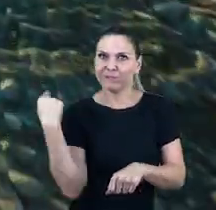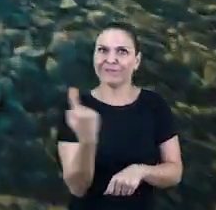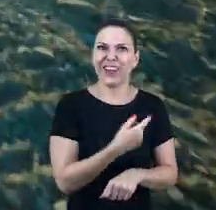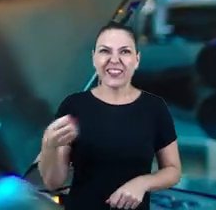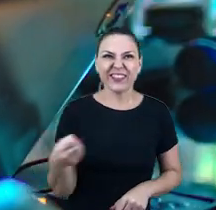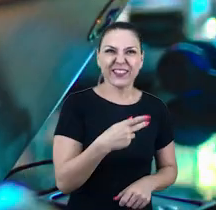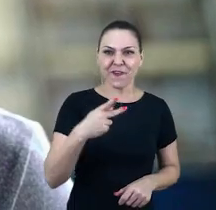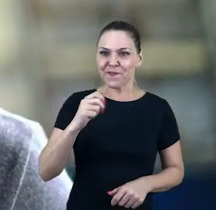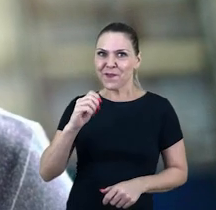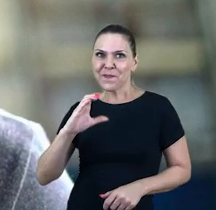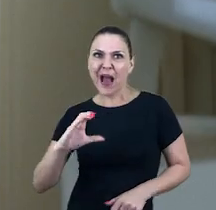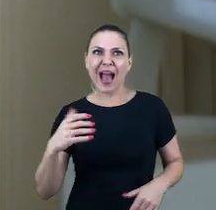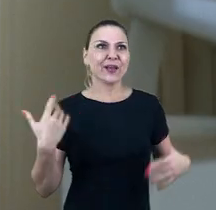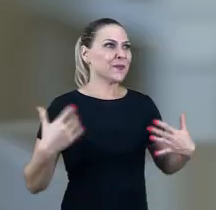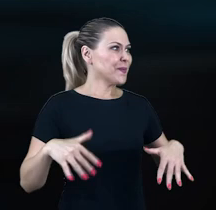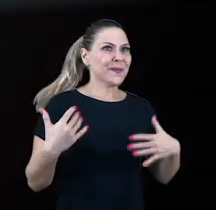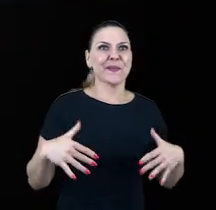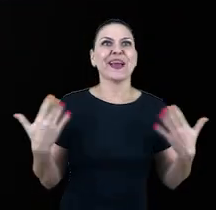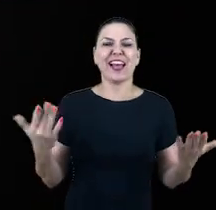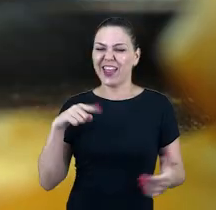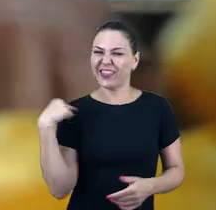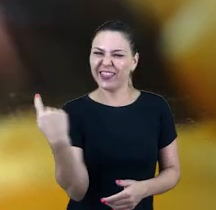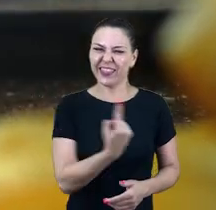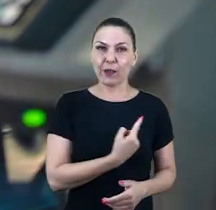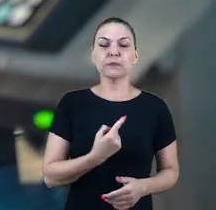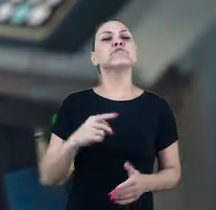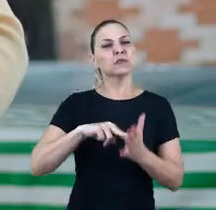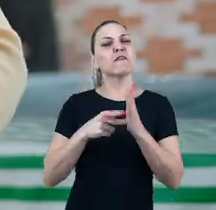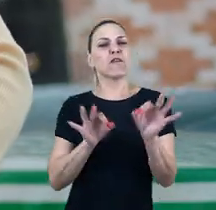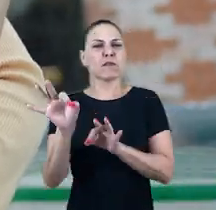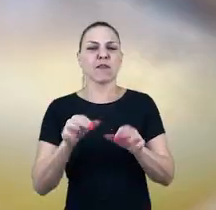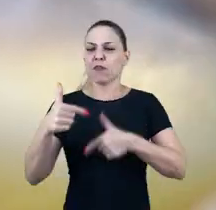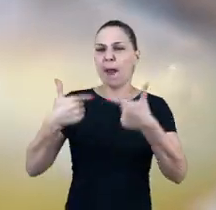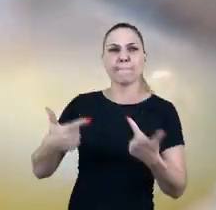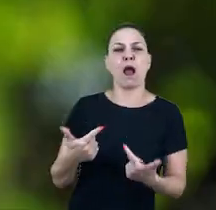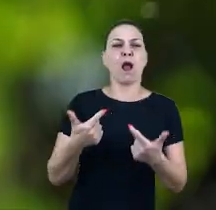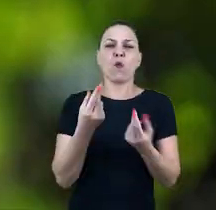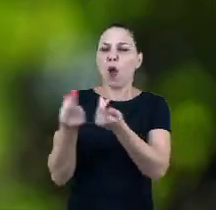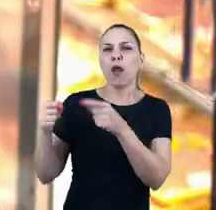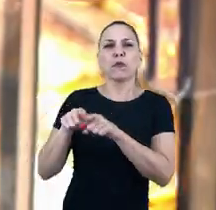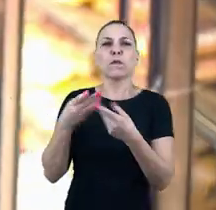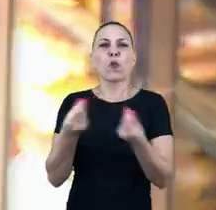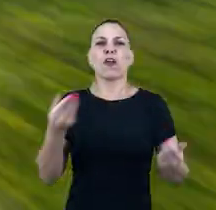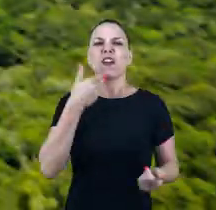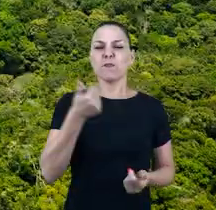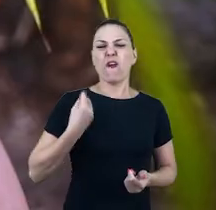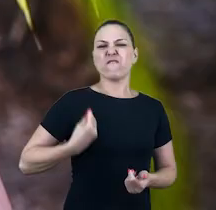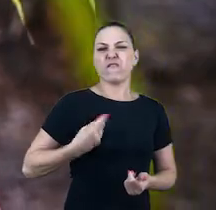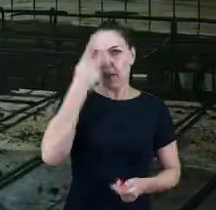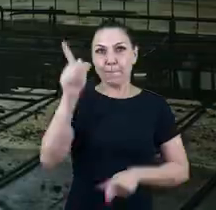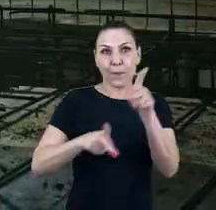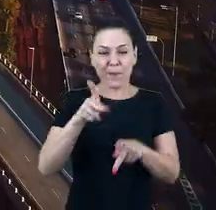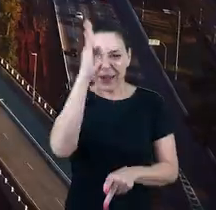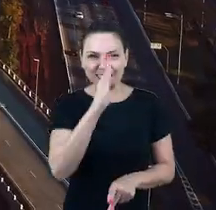Novo PAC é o nosso PAC. O Novo PAC é emprego, renda e qualidade de vida para a nossa gente. É mais